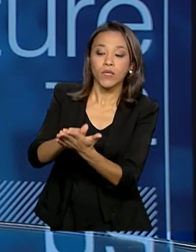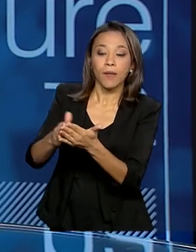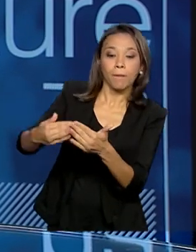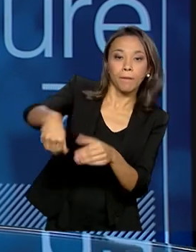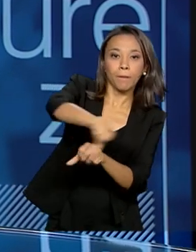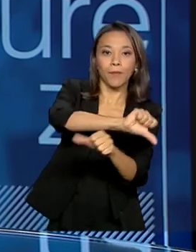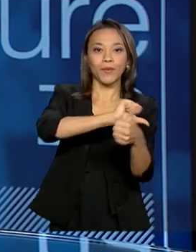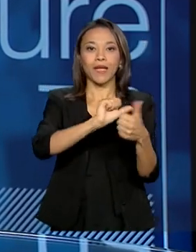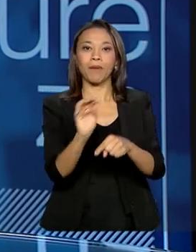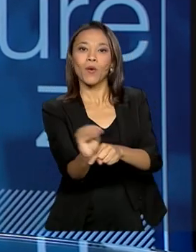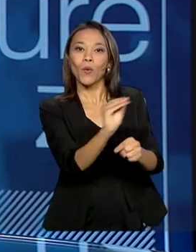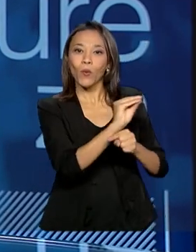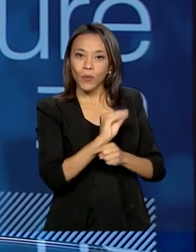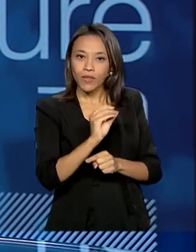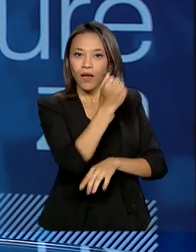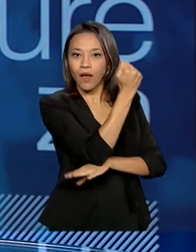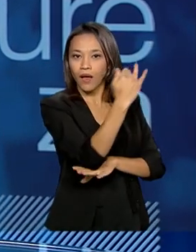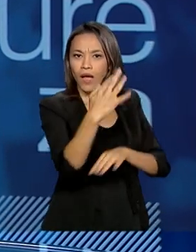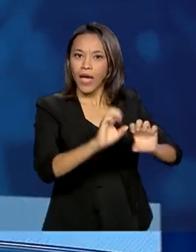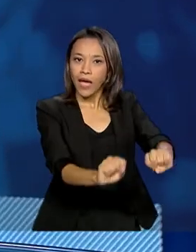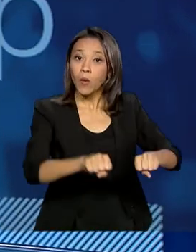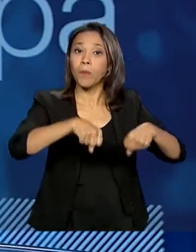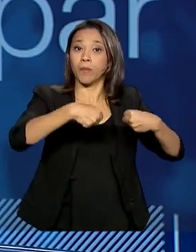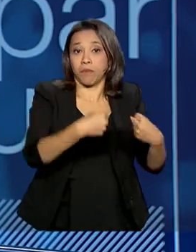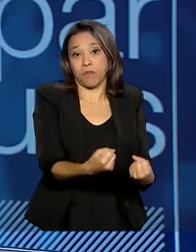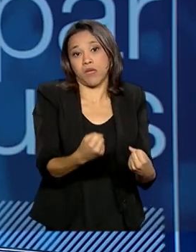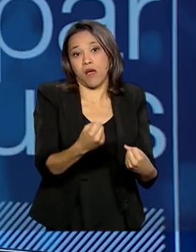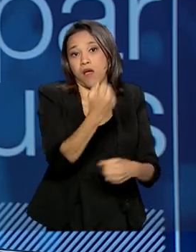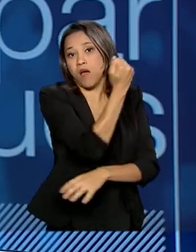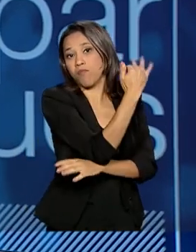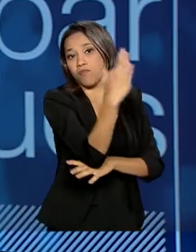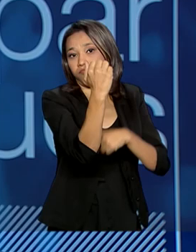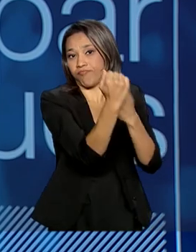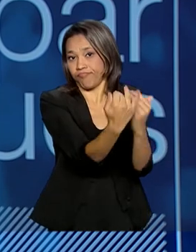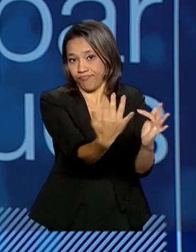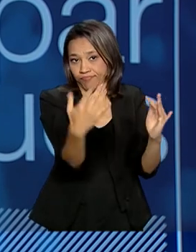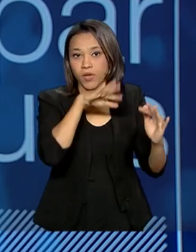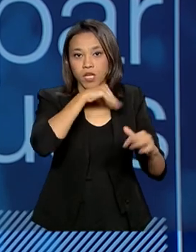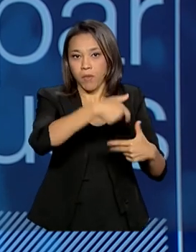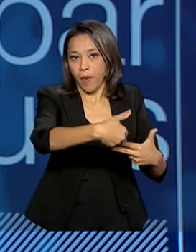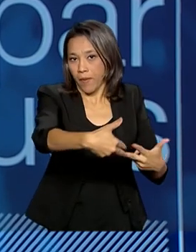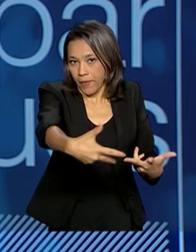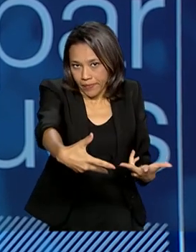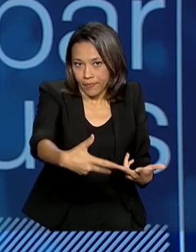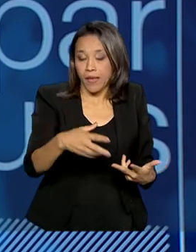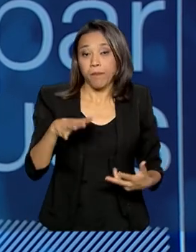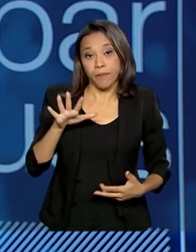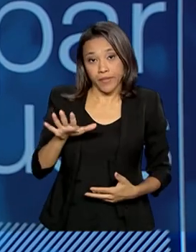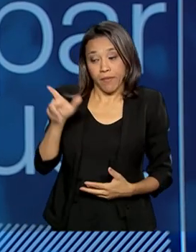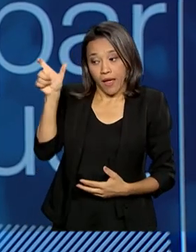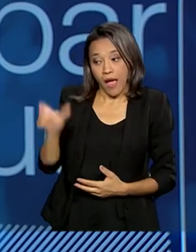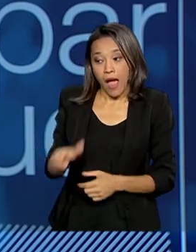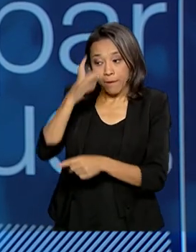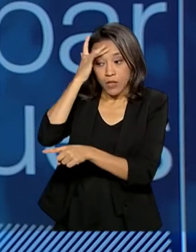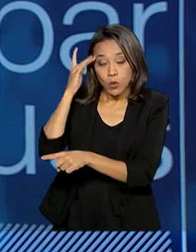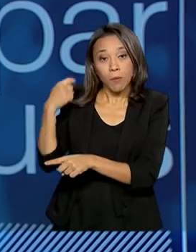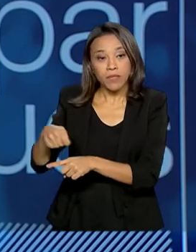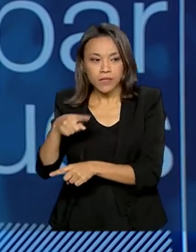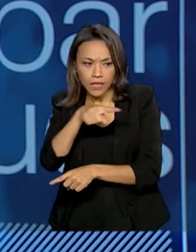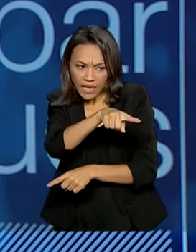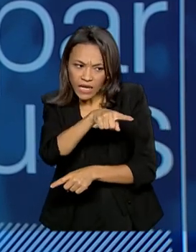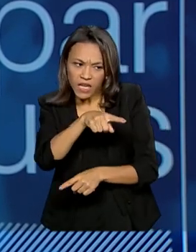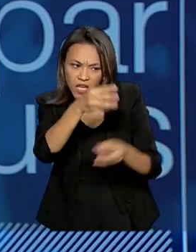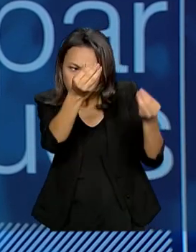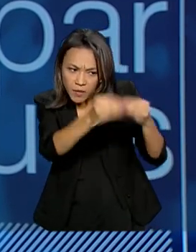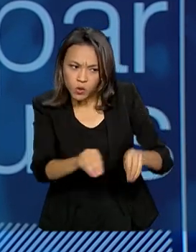preservação do meio ambiente, na recuperação do meio ambiente. Então, a pessoa, ela tinha que recuperar aquele sistema